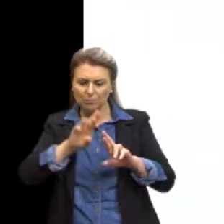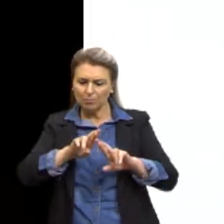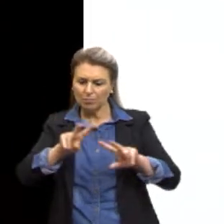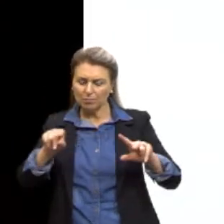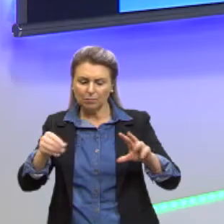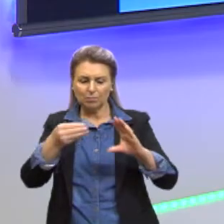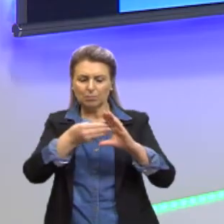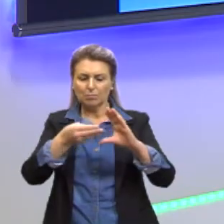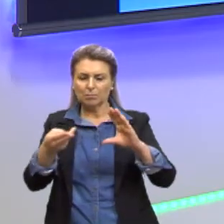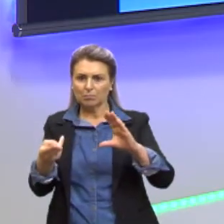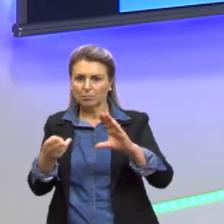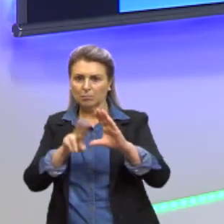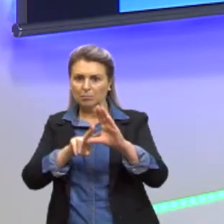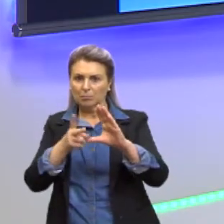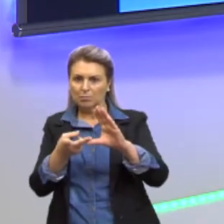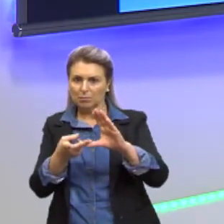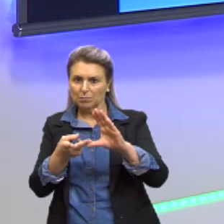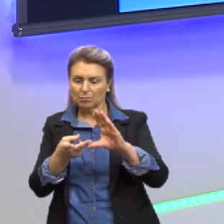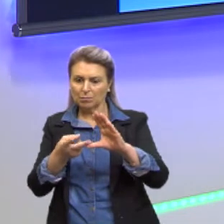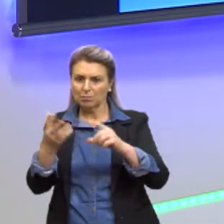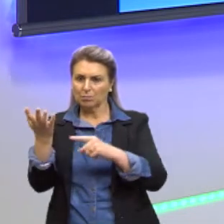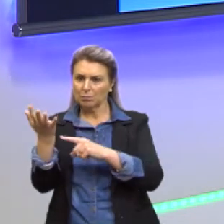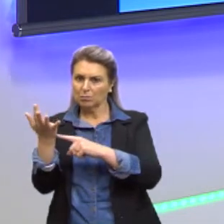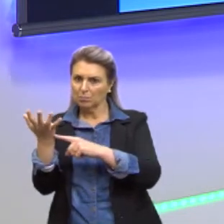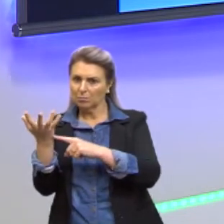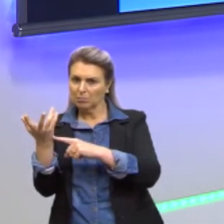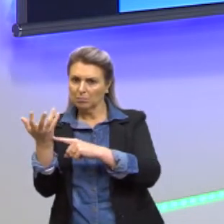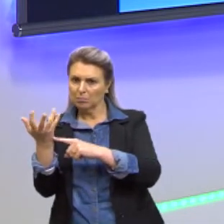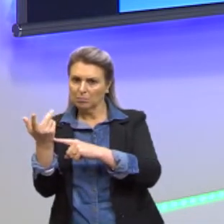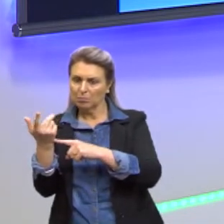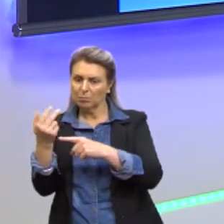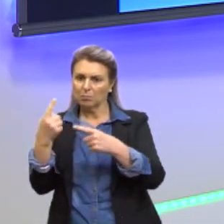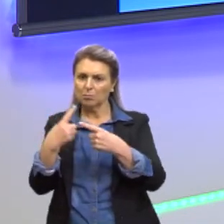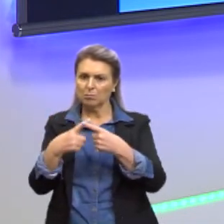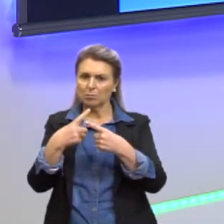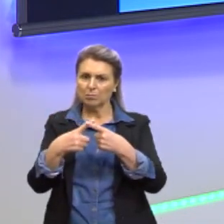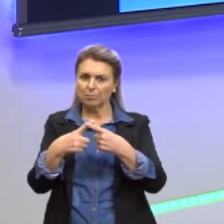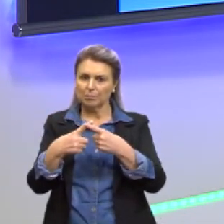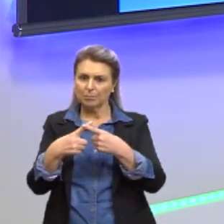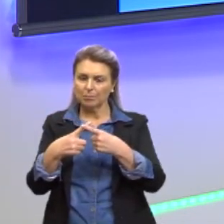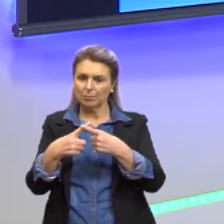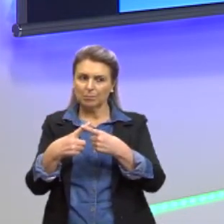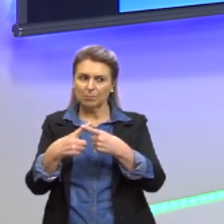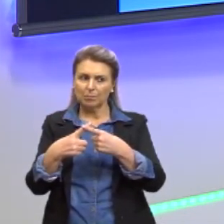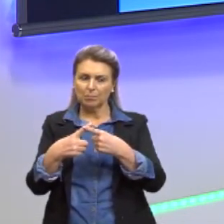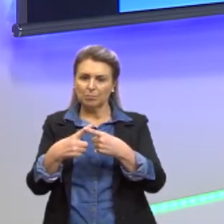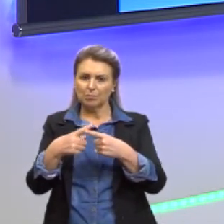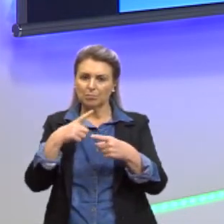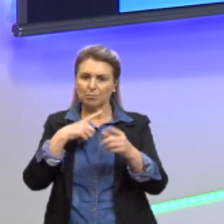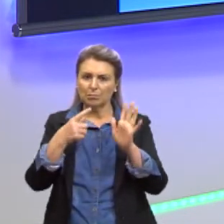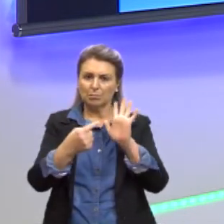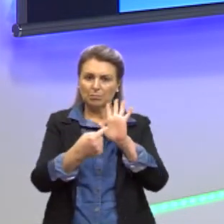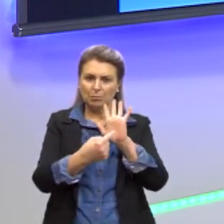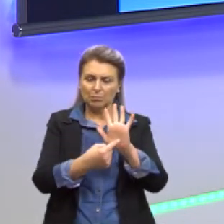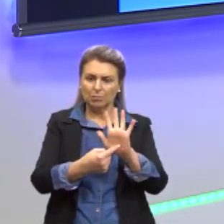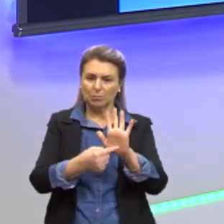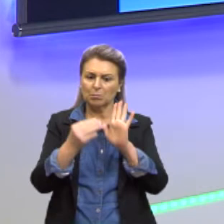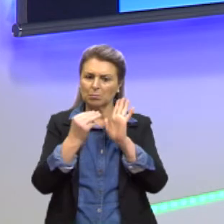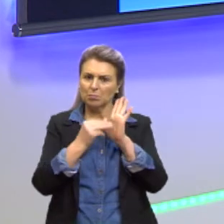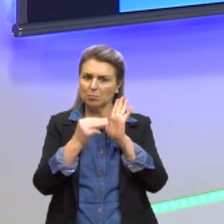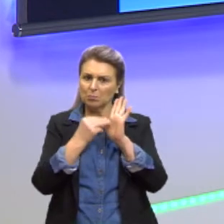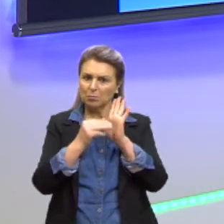em neurônios acontece por quê? Então, aqui nós temos uma questão abordando o método